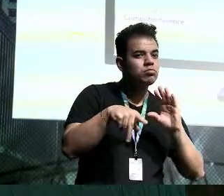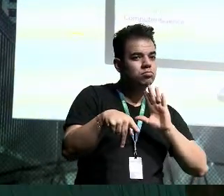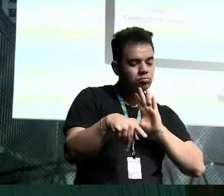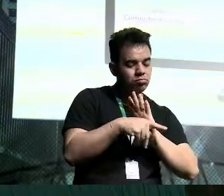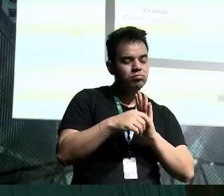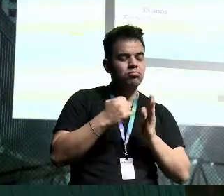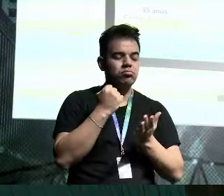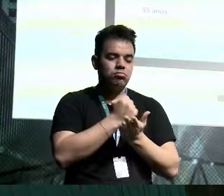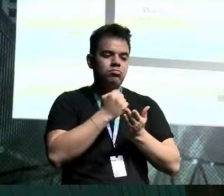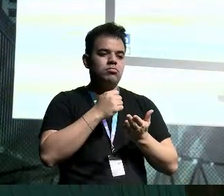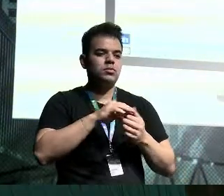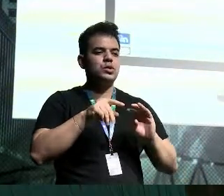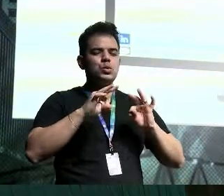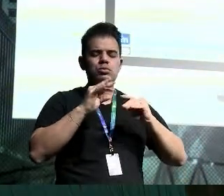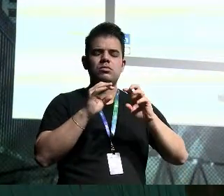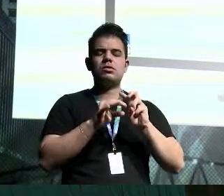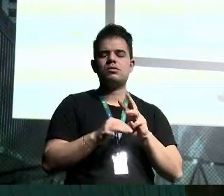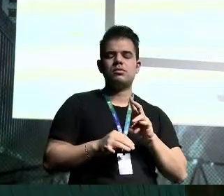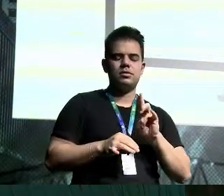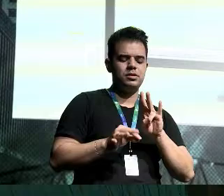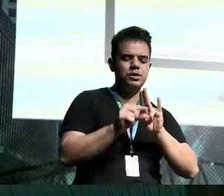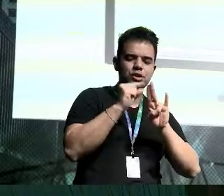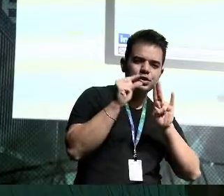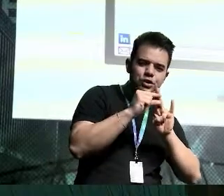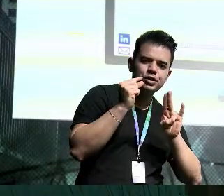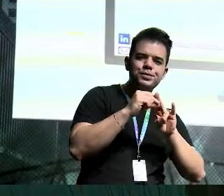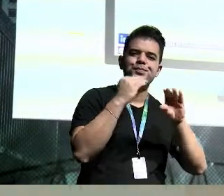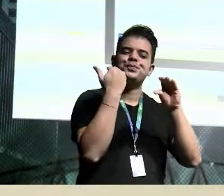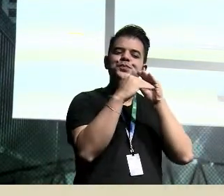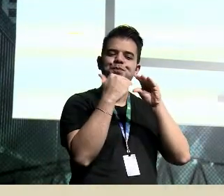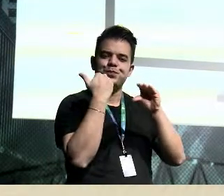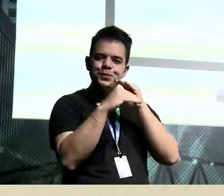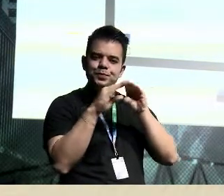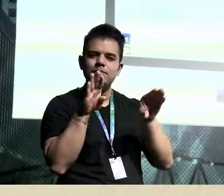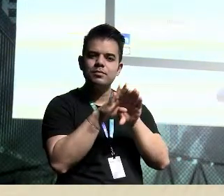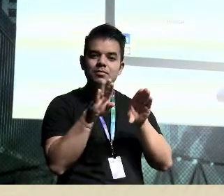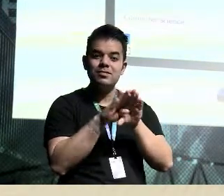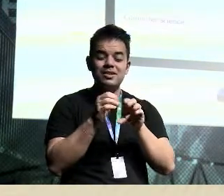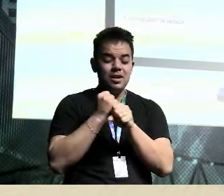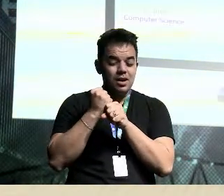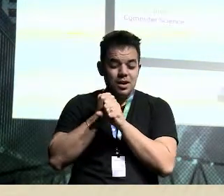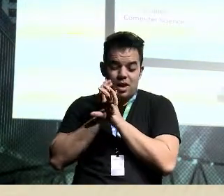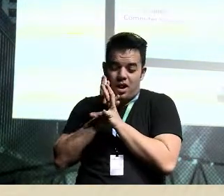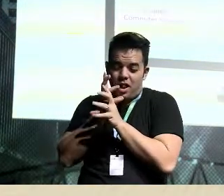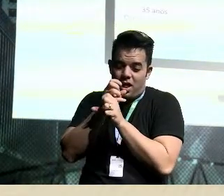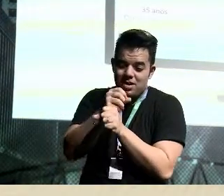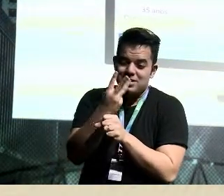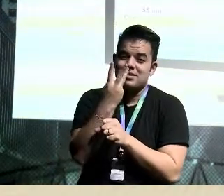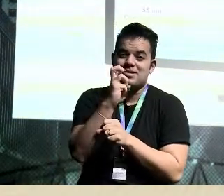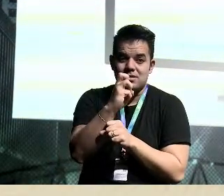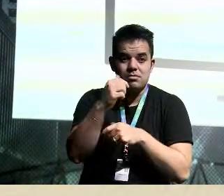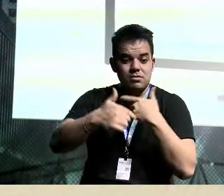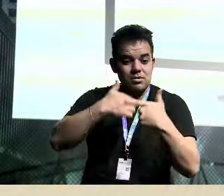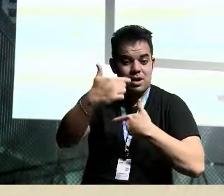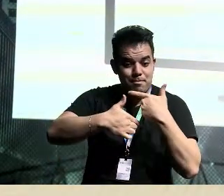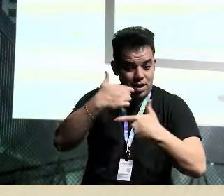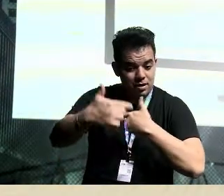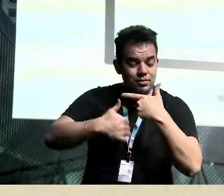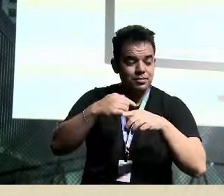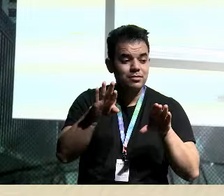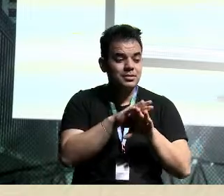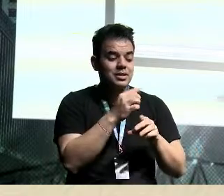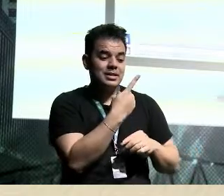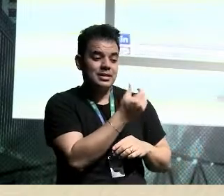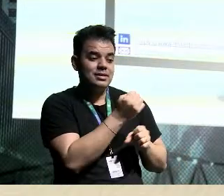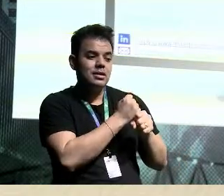Está aqui os meus dados para LinkedIn, o meu e-mail. São 35 anos de trabalho, desses 35, 16 trabalhando na